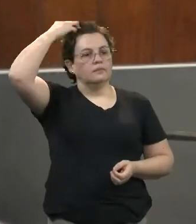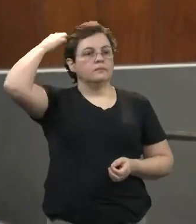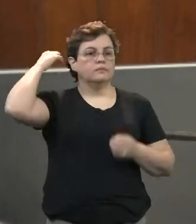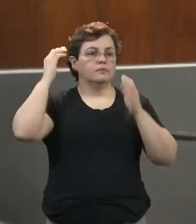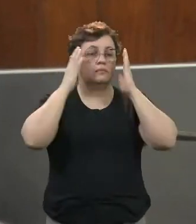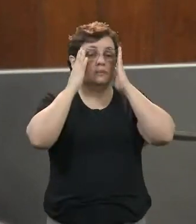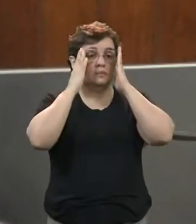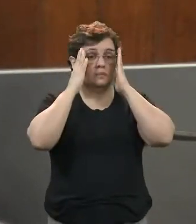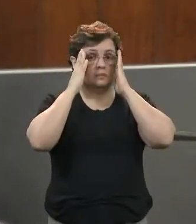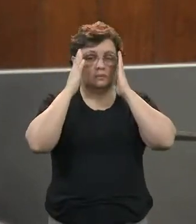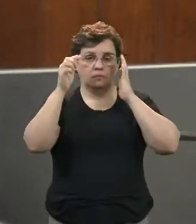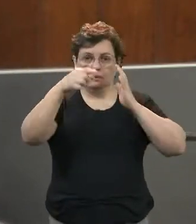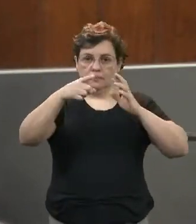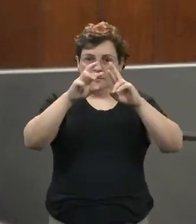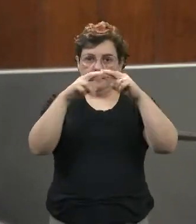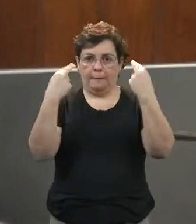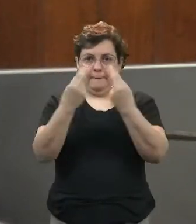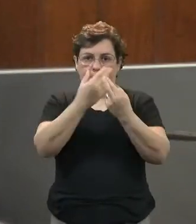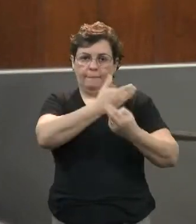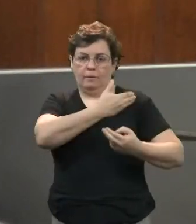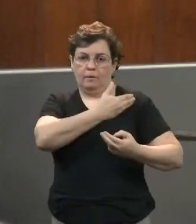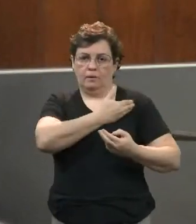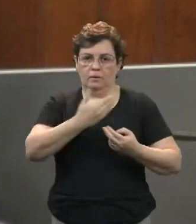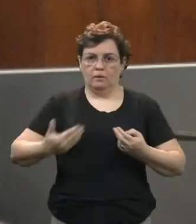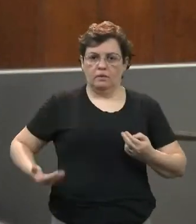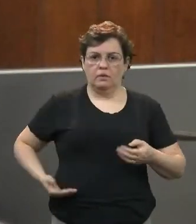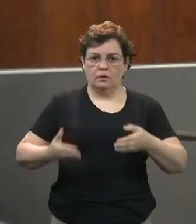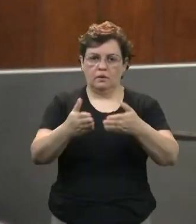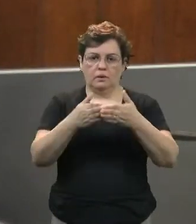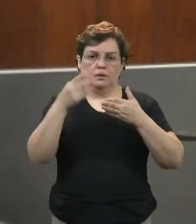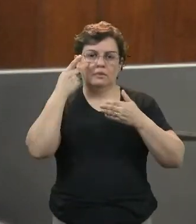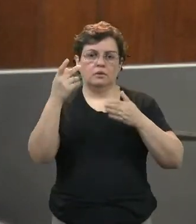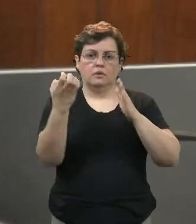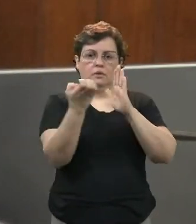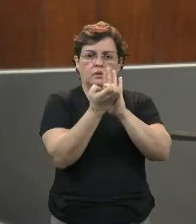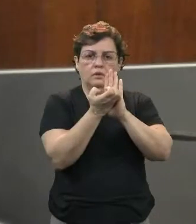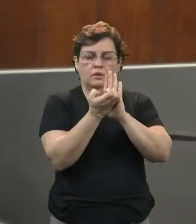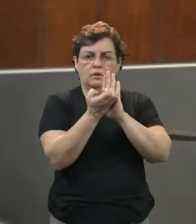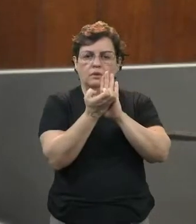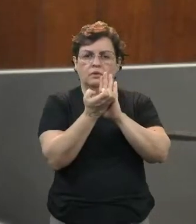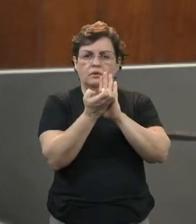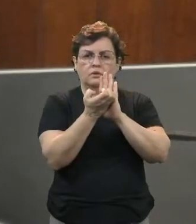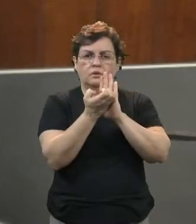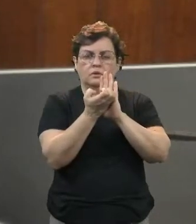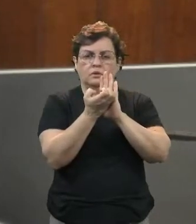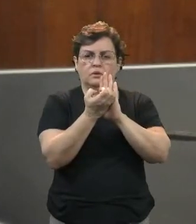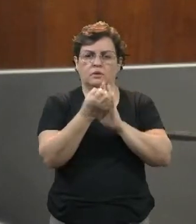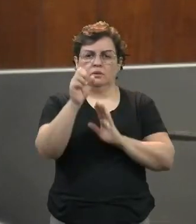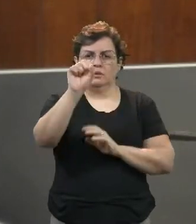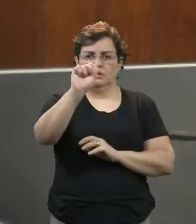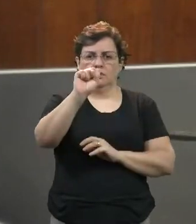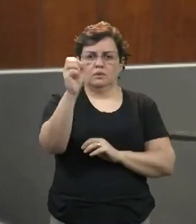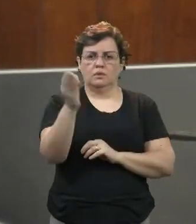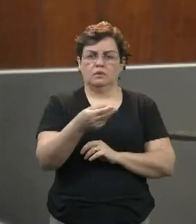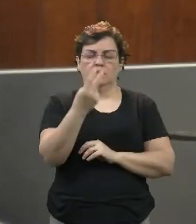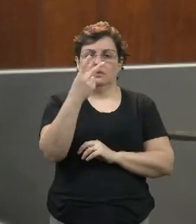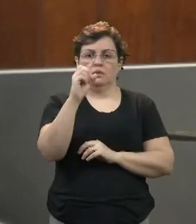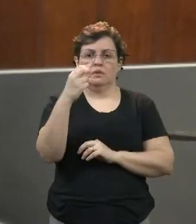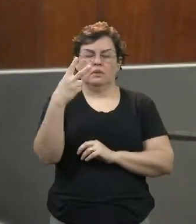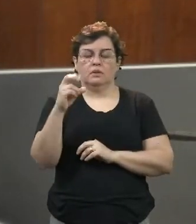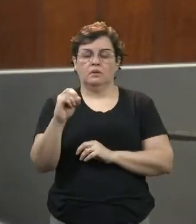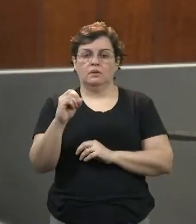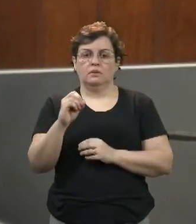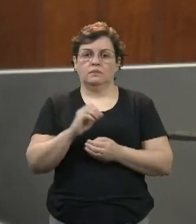A presente audiência pública foi convocada através do edital de convocação 8 de 2020.